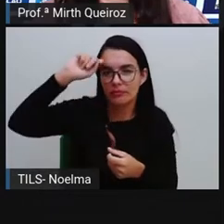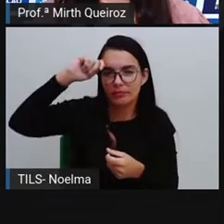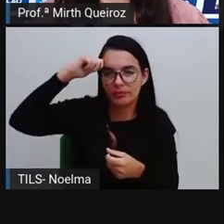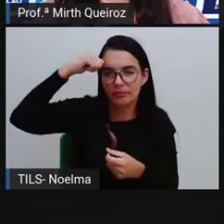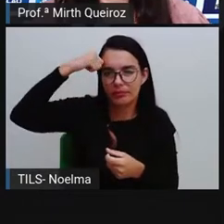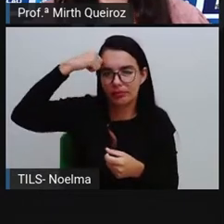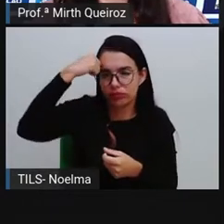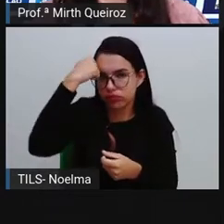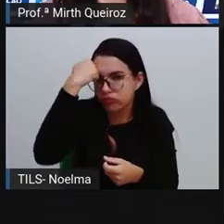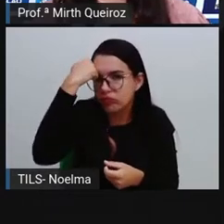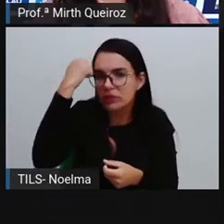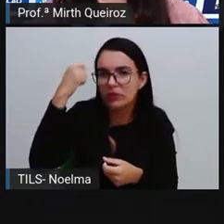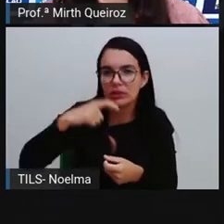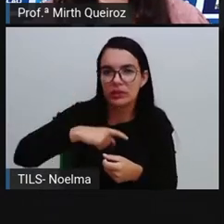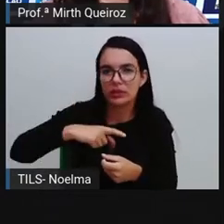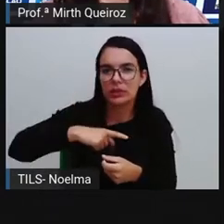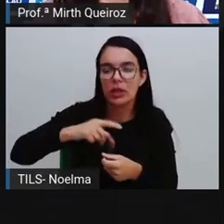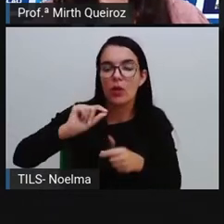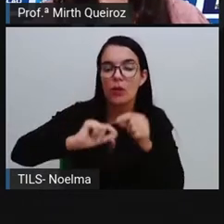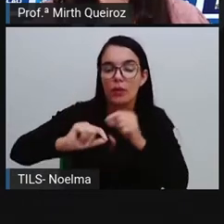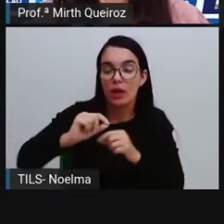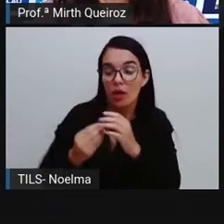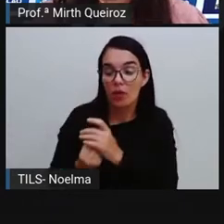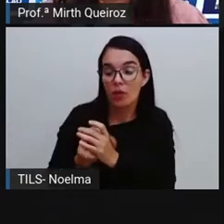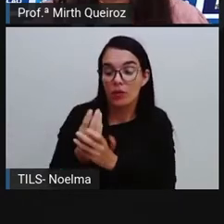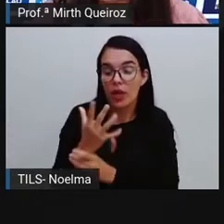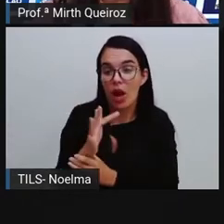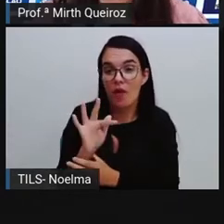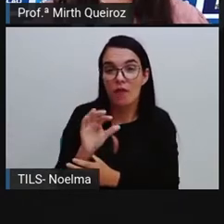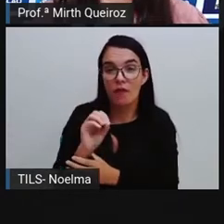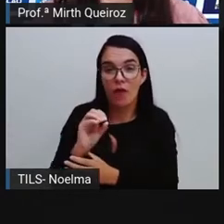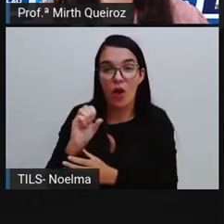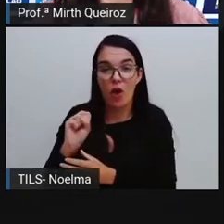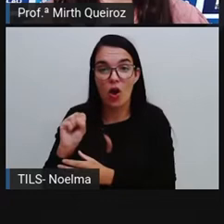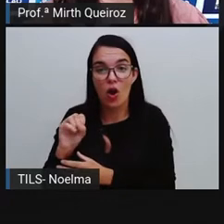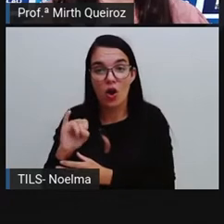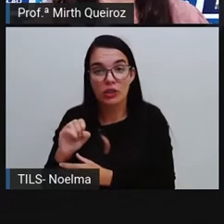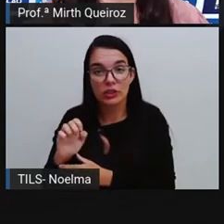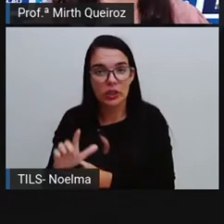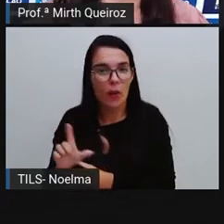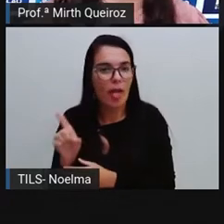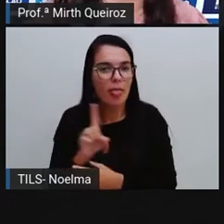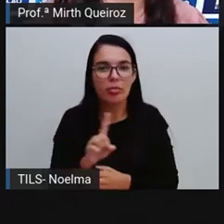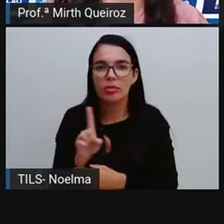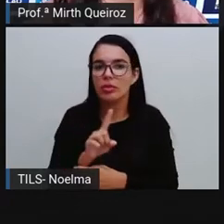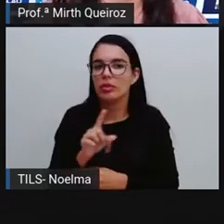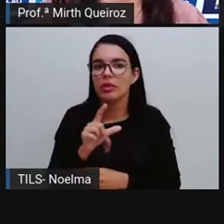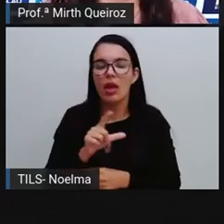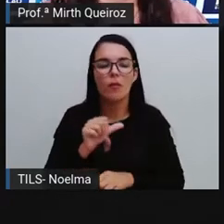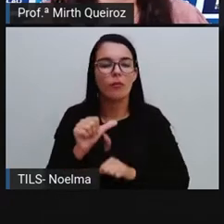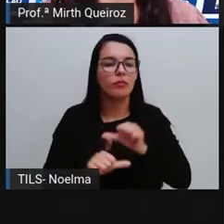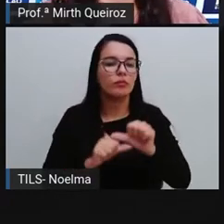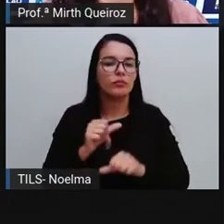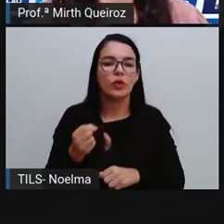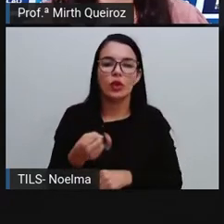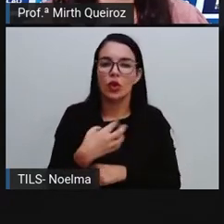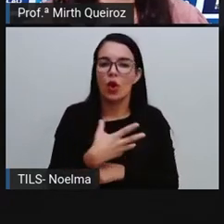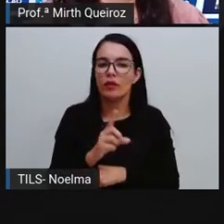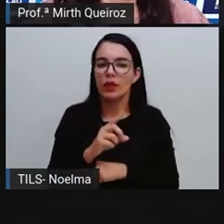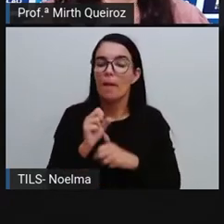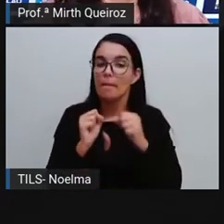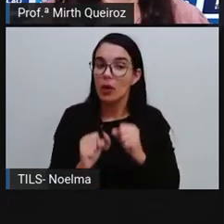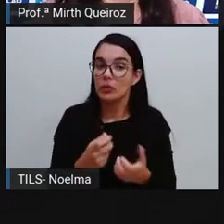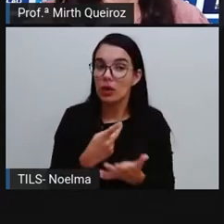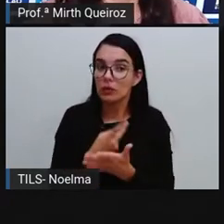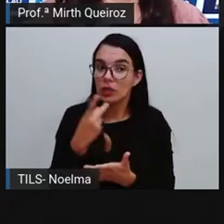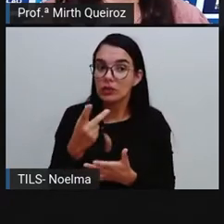escura, de origem fóssil e não renovável. Ou seja, ela pode deixar de existir com o passar dos anos.